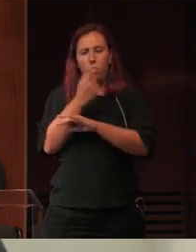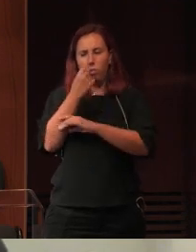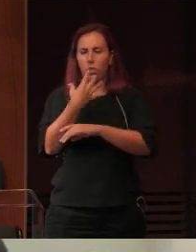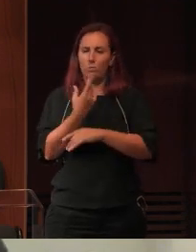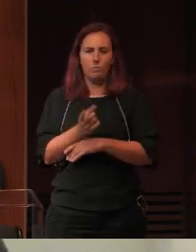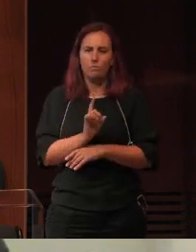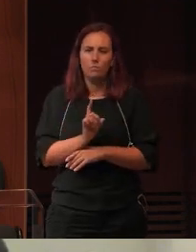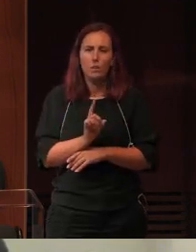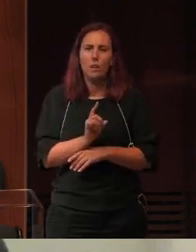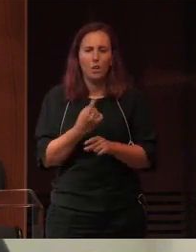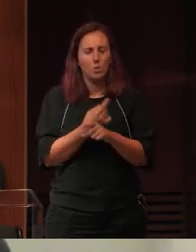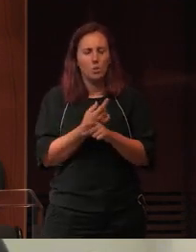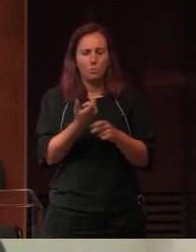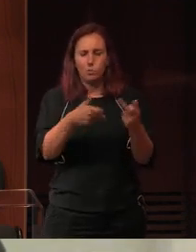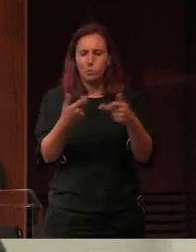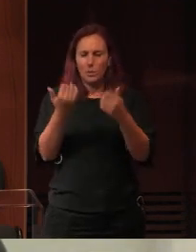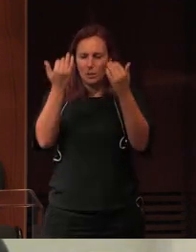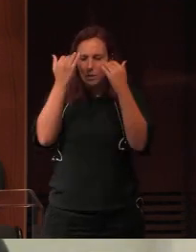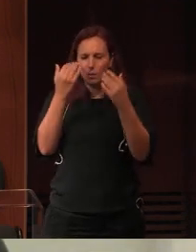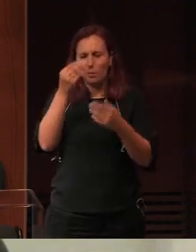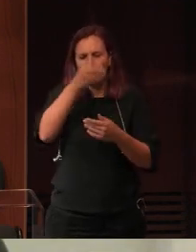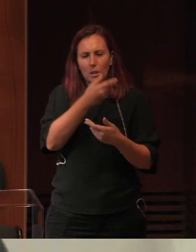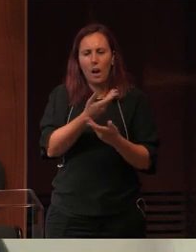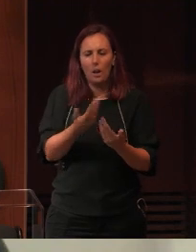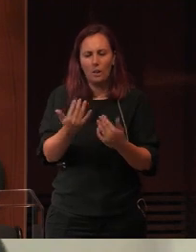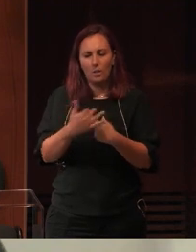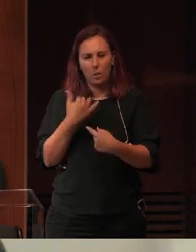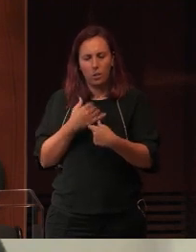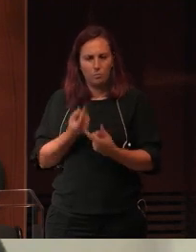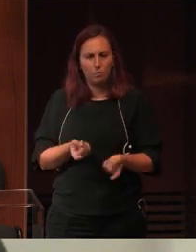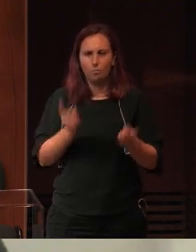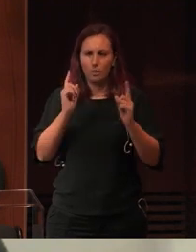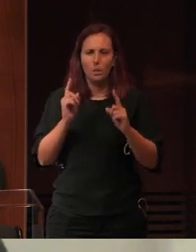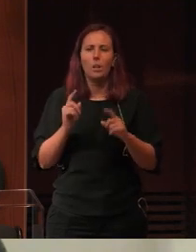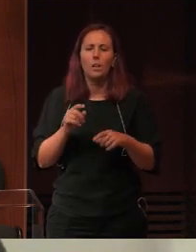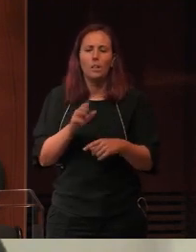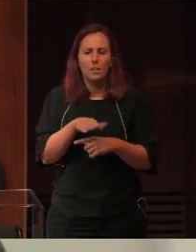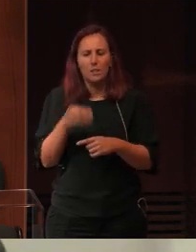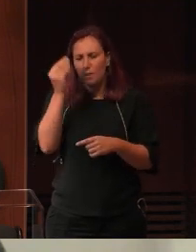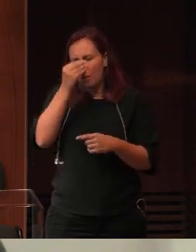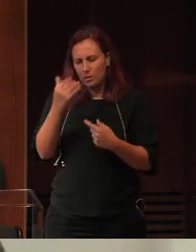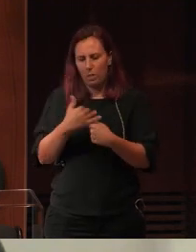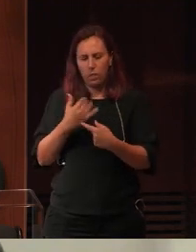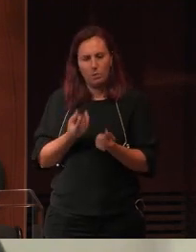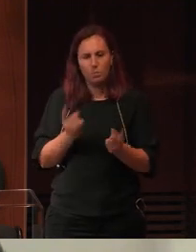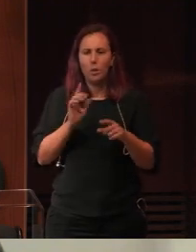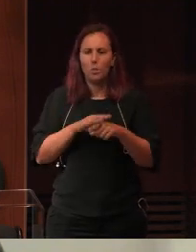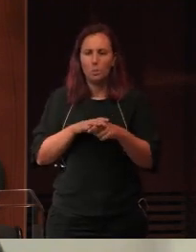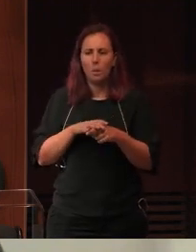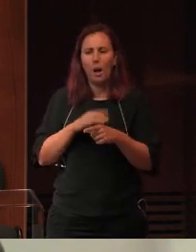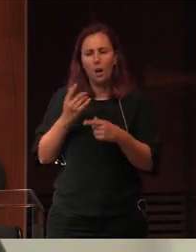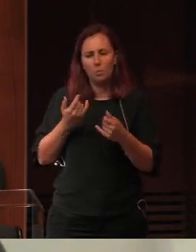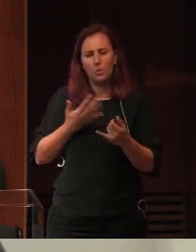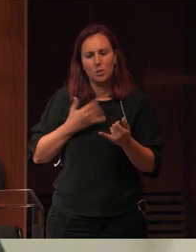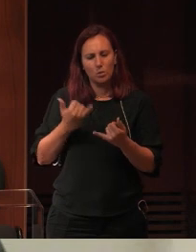permeáveis aos fenómenos de desinformação, aos fenómenos de pseudociência que tanto dominam alguns dos